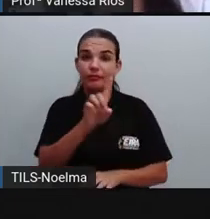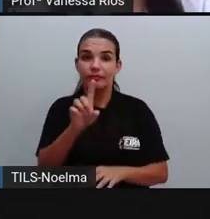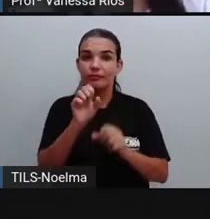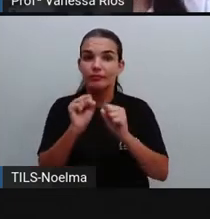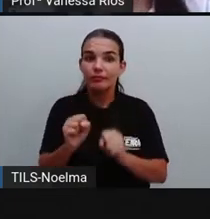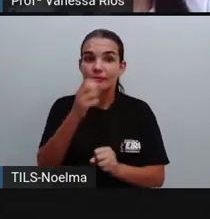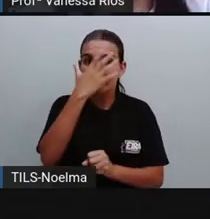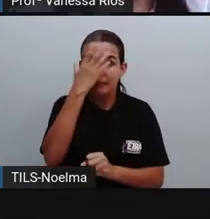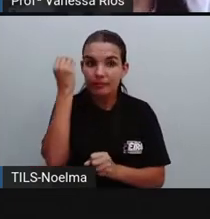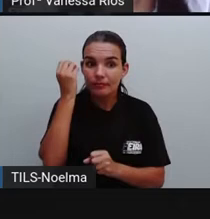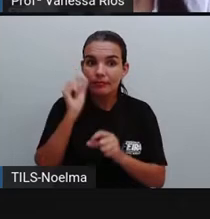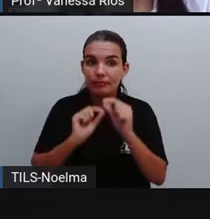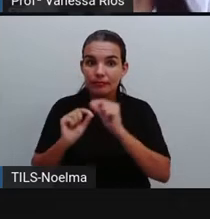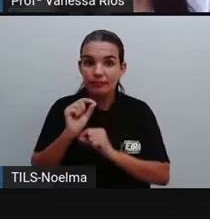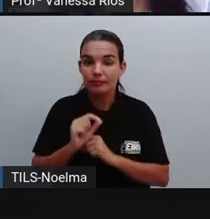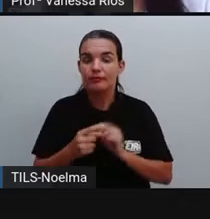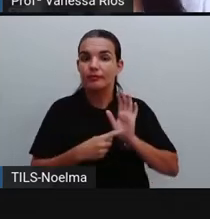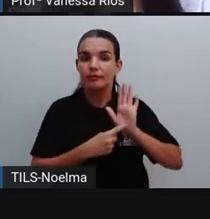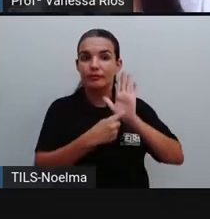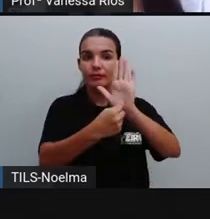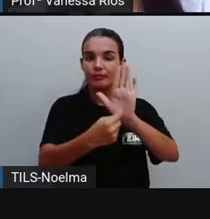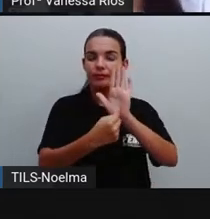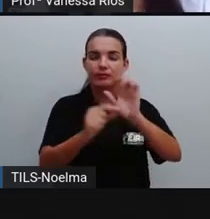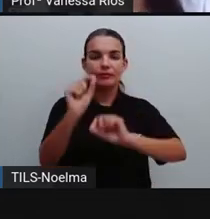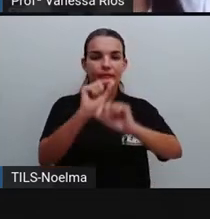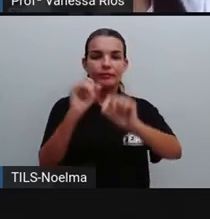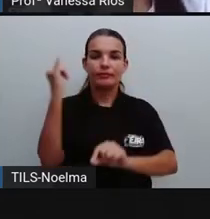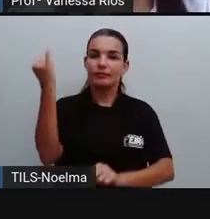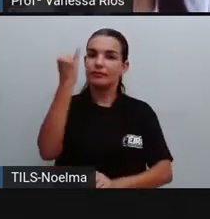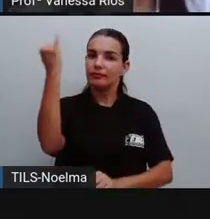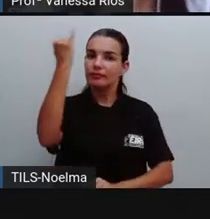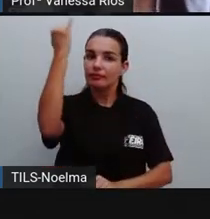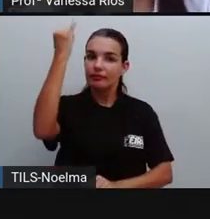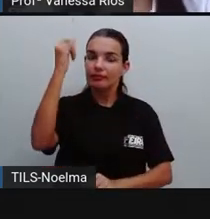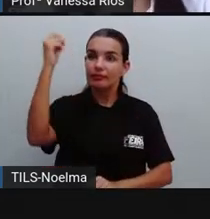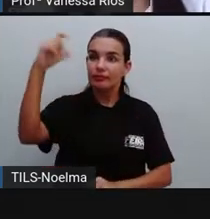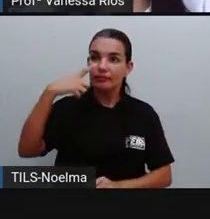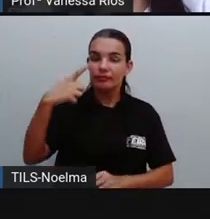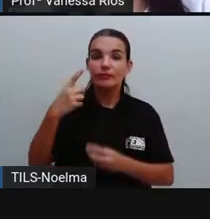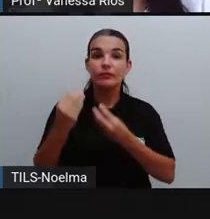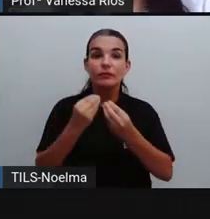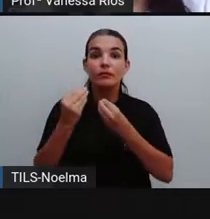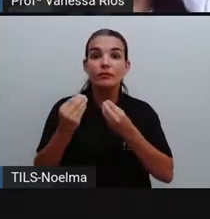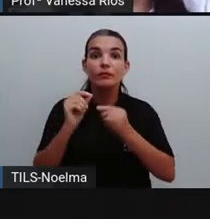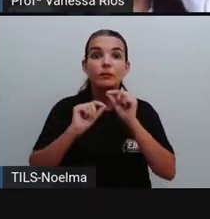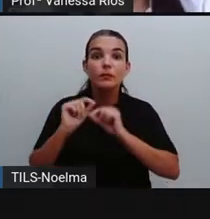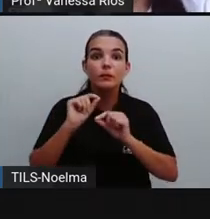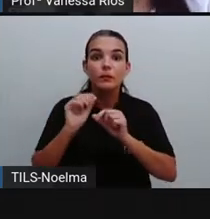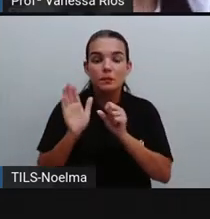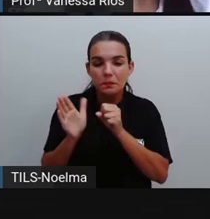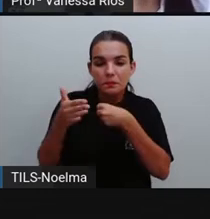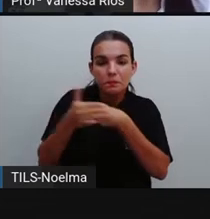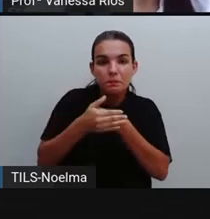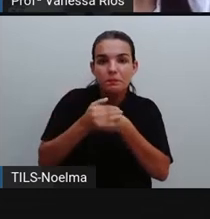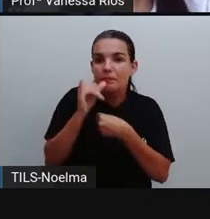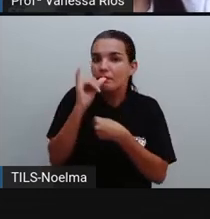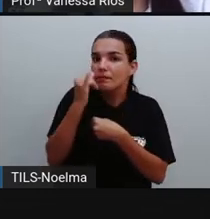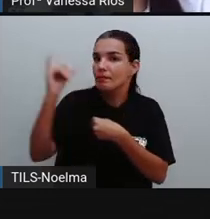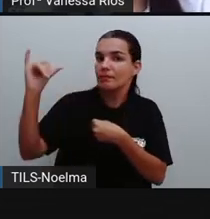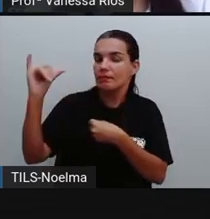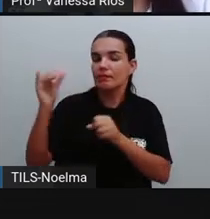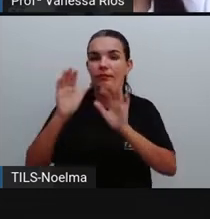deixar de destacar a importância do sol como fonte de energia e a gente já